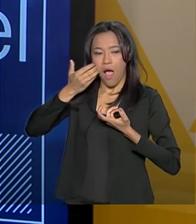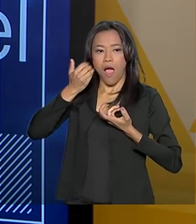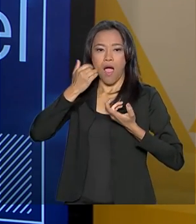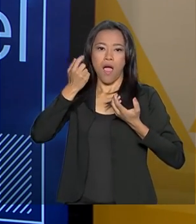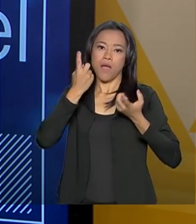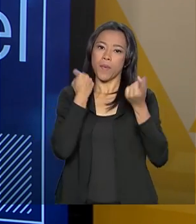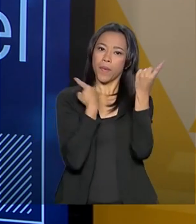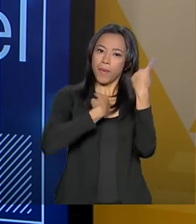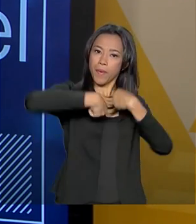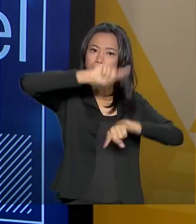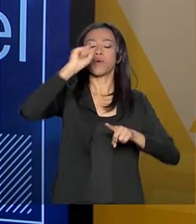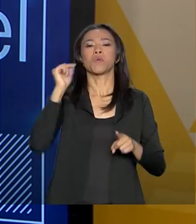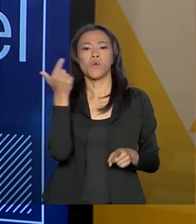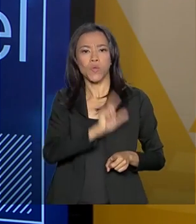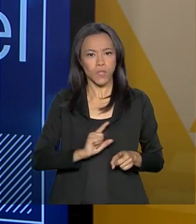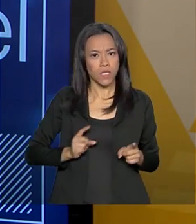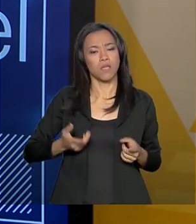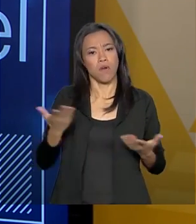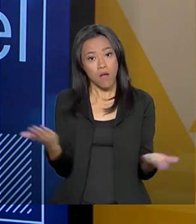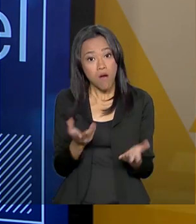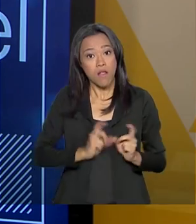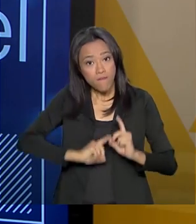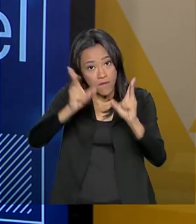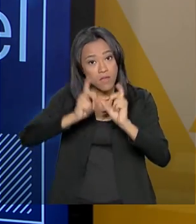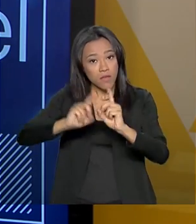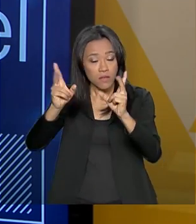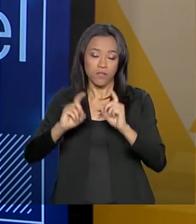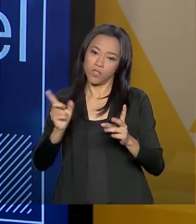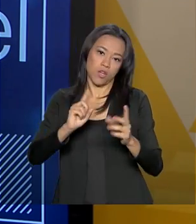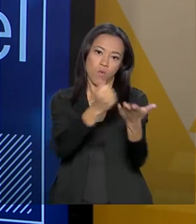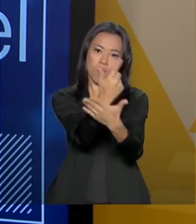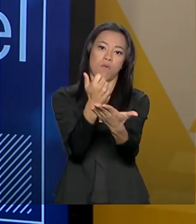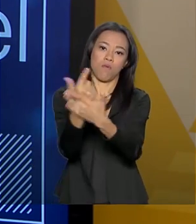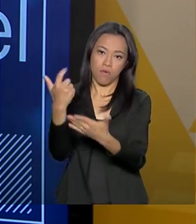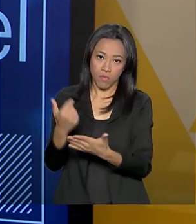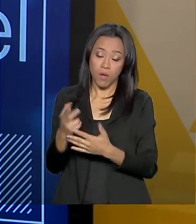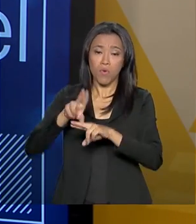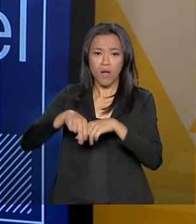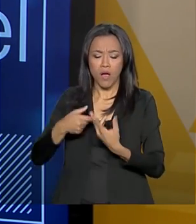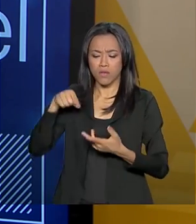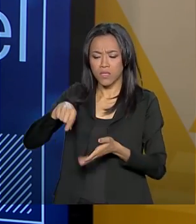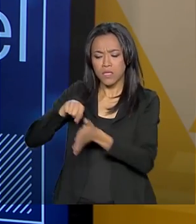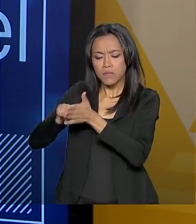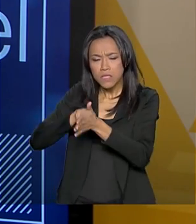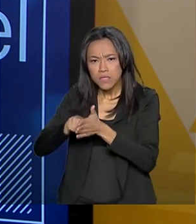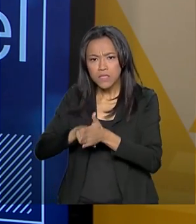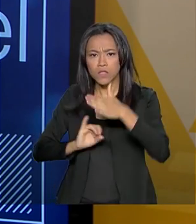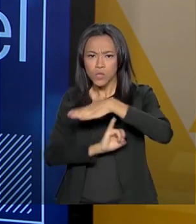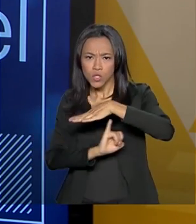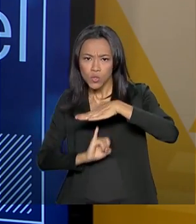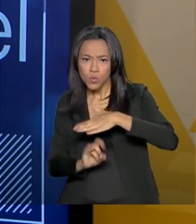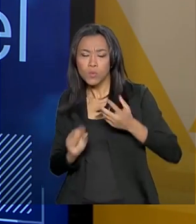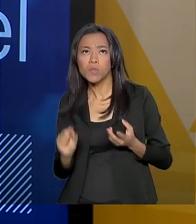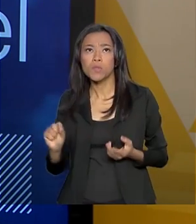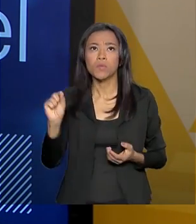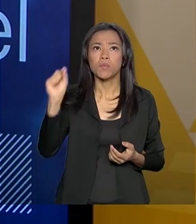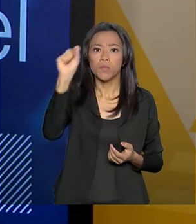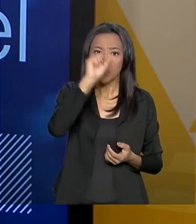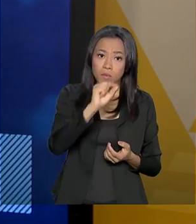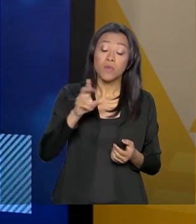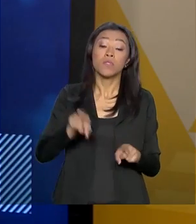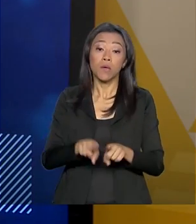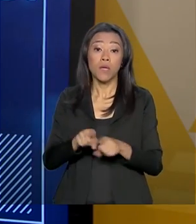pela Embrapa, mas com a participação de institutos estaduais de pesquisa, organismos internacionais, as nossas